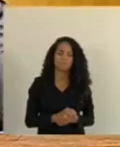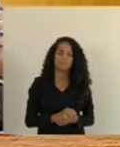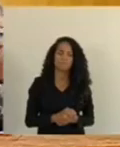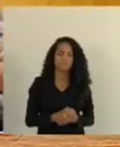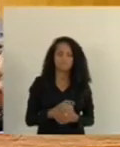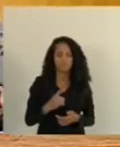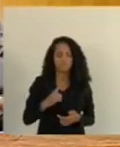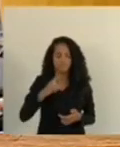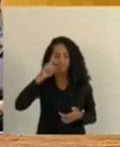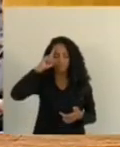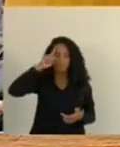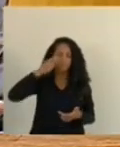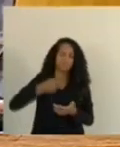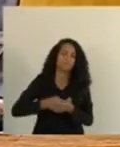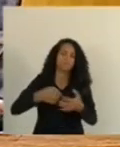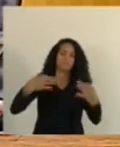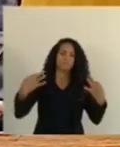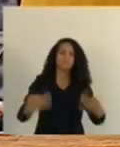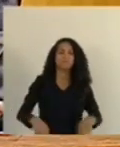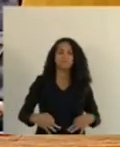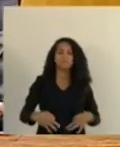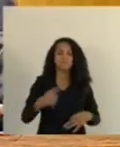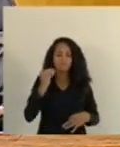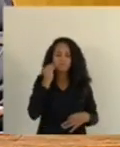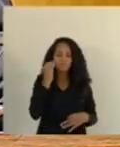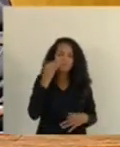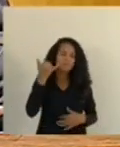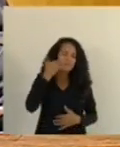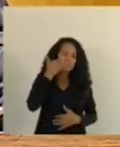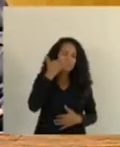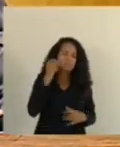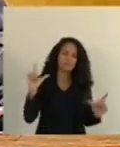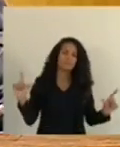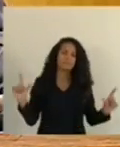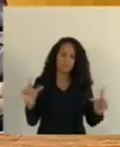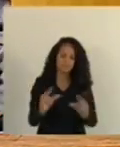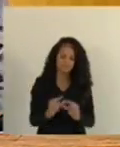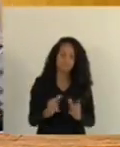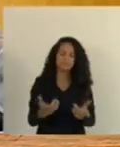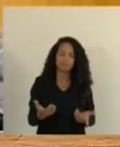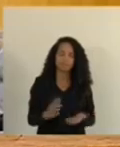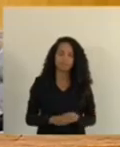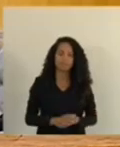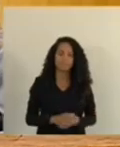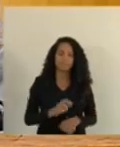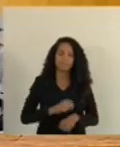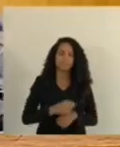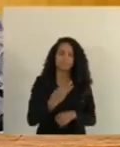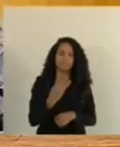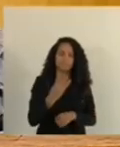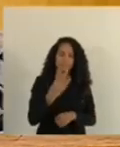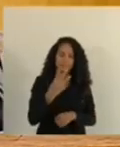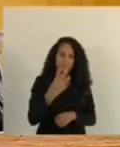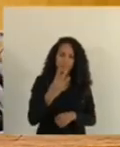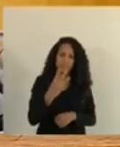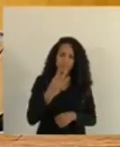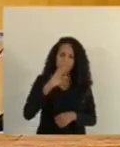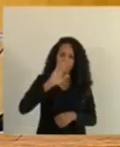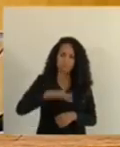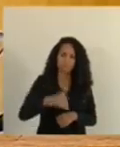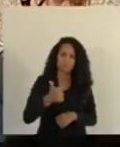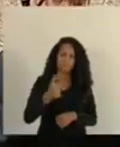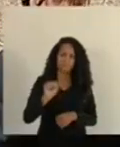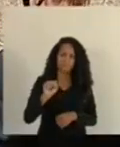definitivamente, mas que o número de chamadas diminua drasticamente. Três horas e dezoito minutos. Muito obrigado, Sr. Presidente.